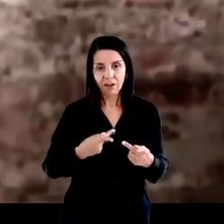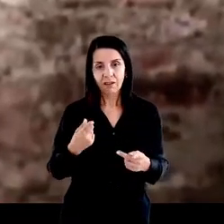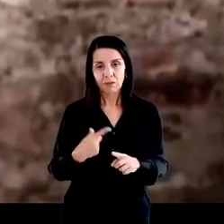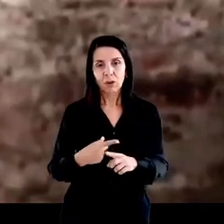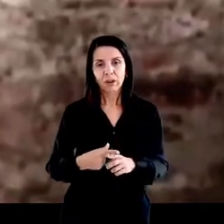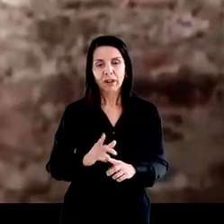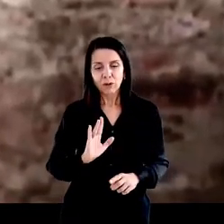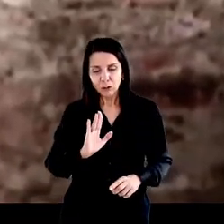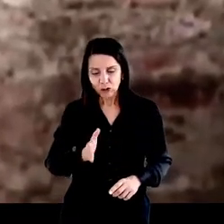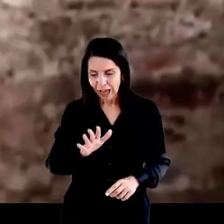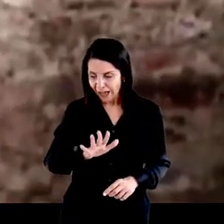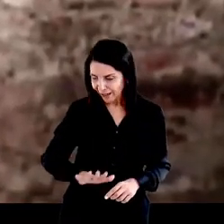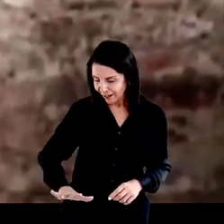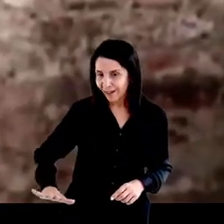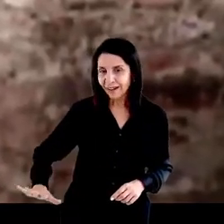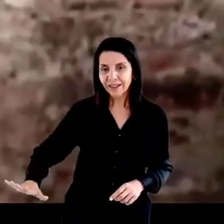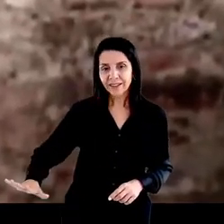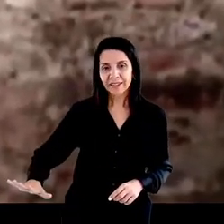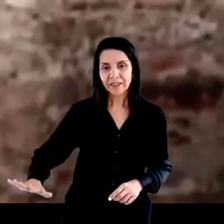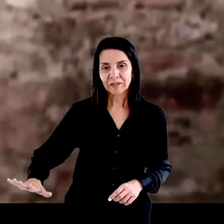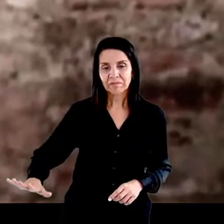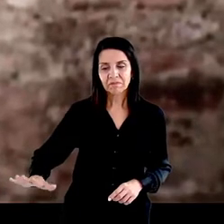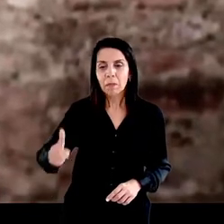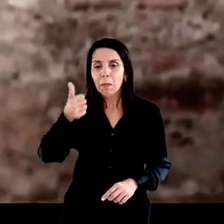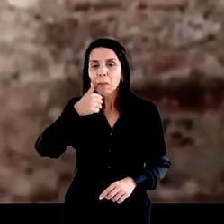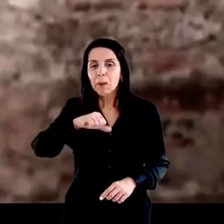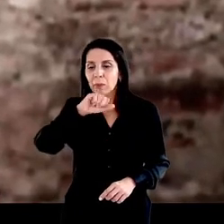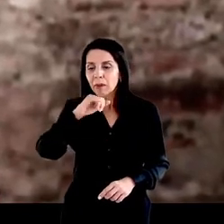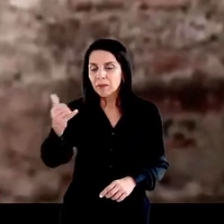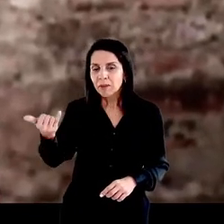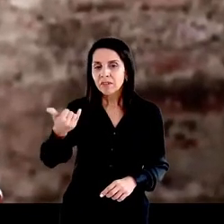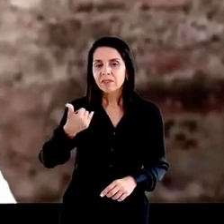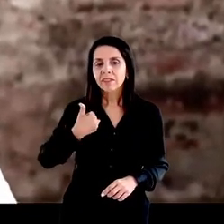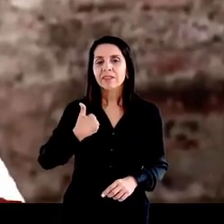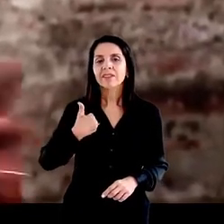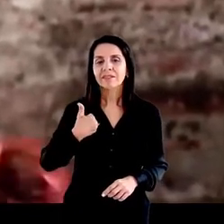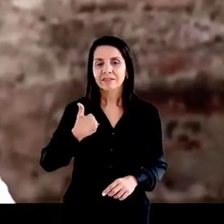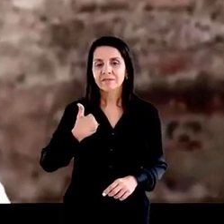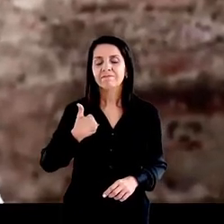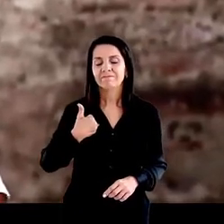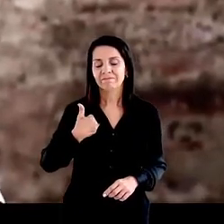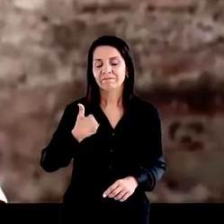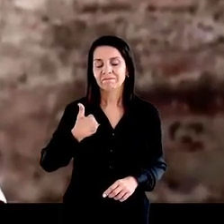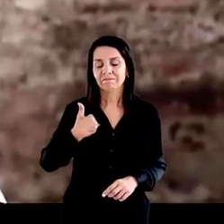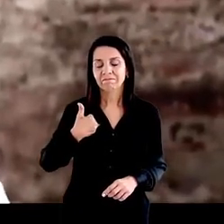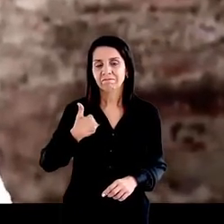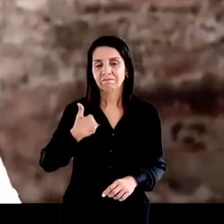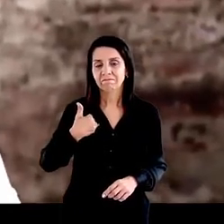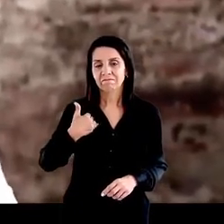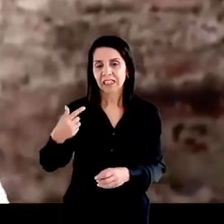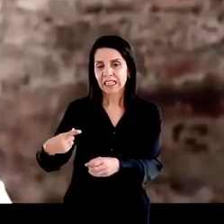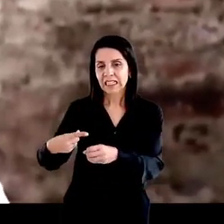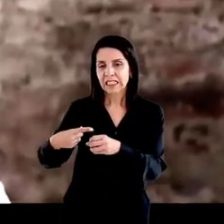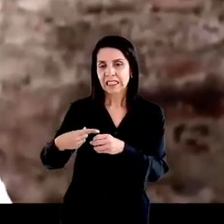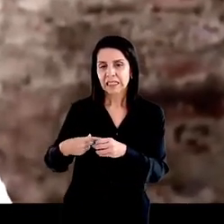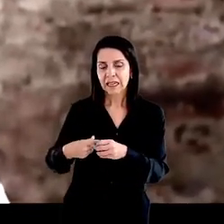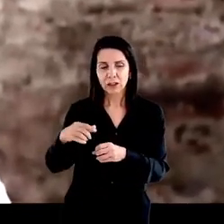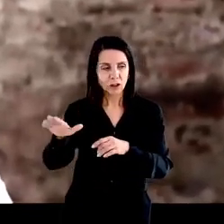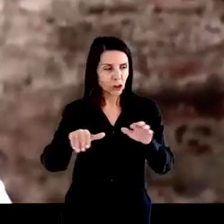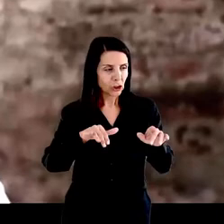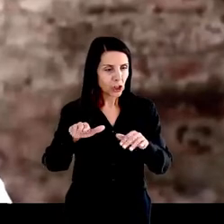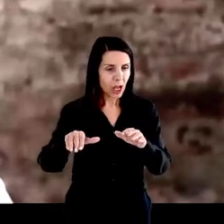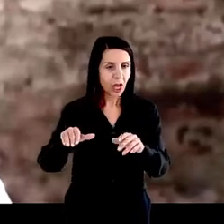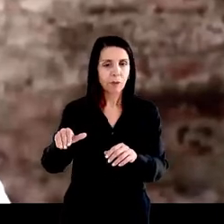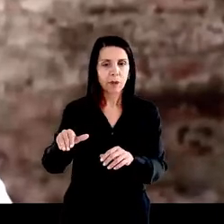criança que muitas das vezes a minha mãe falava assim, ó, dava seis horas, sabe, no interior assim, recolhia todo mundo, dava um